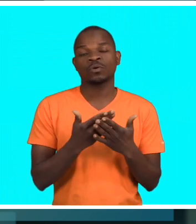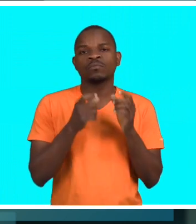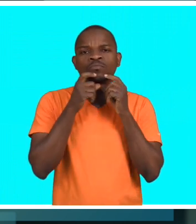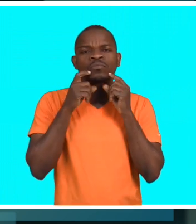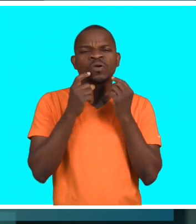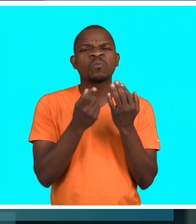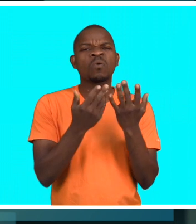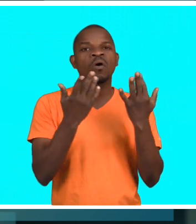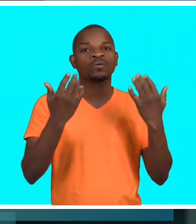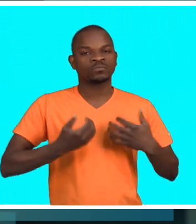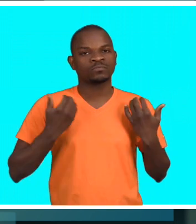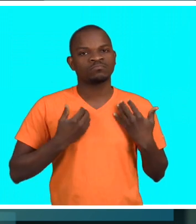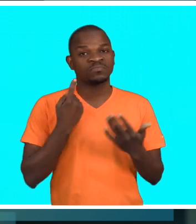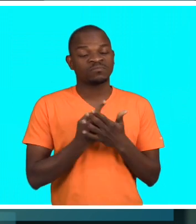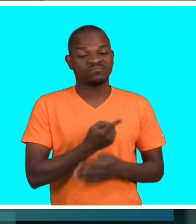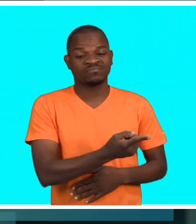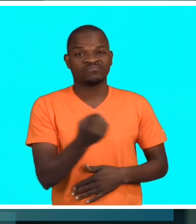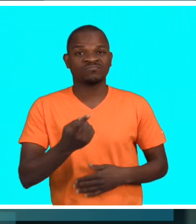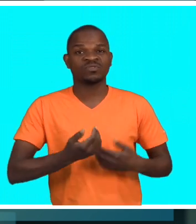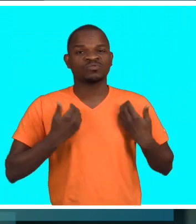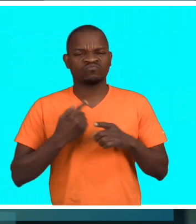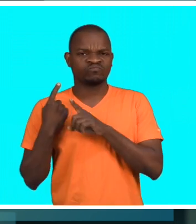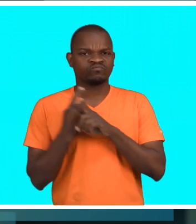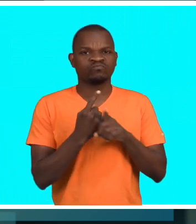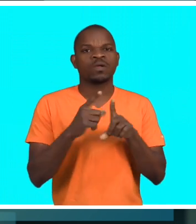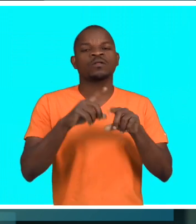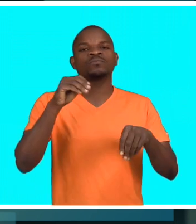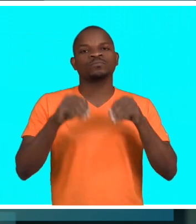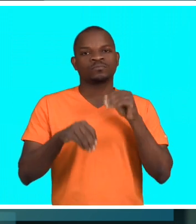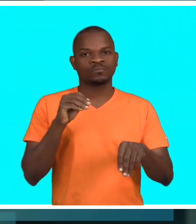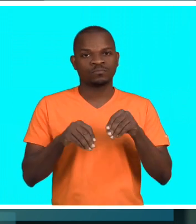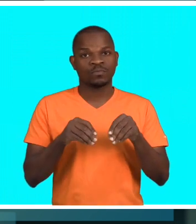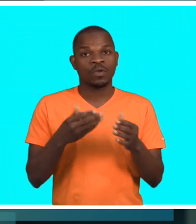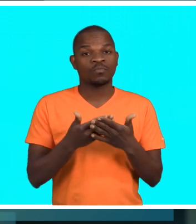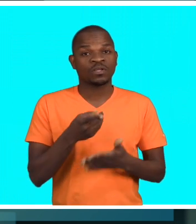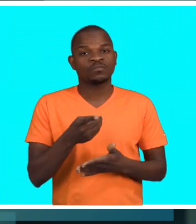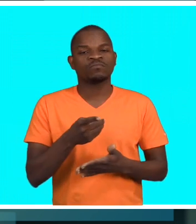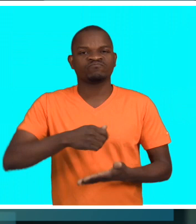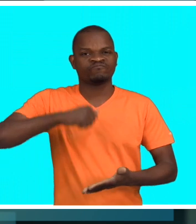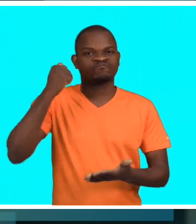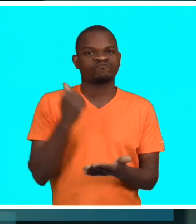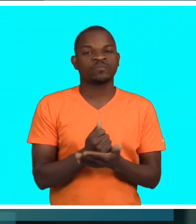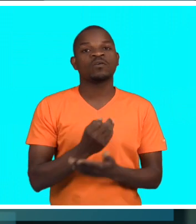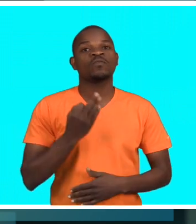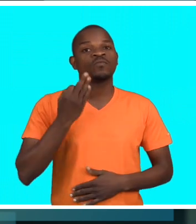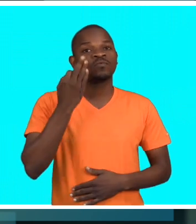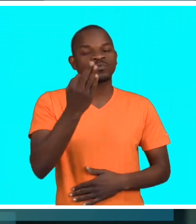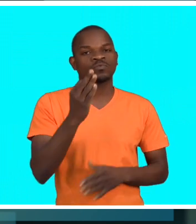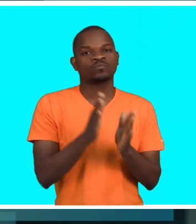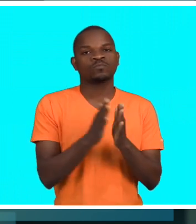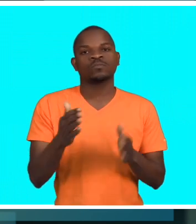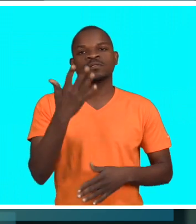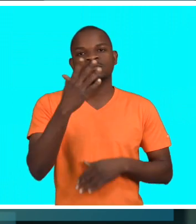em que a maioria é jovem, há que a juventude engajar-se e envolver-se mais em processos eleitorais, porque isso é que vai detar todo o